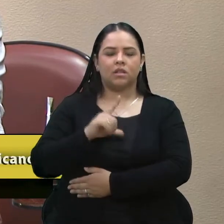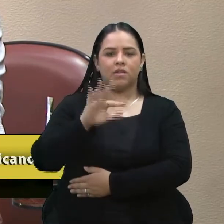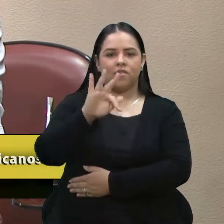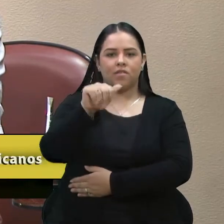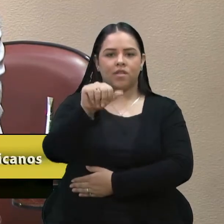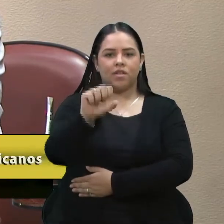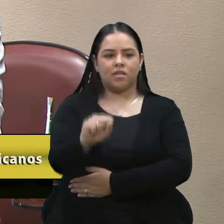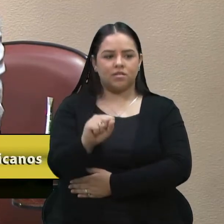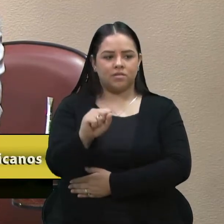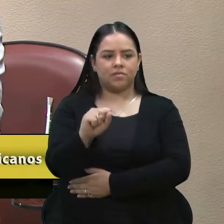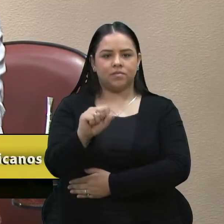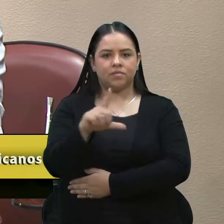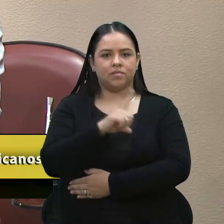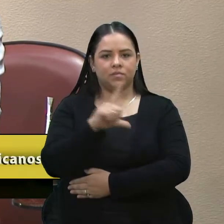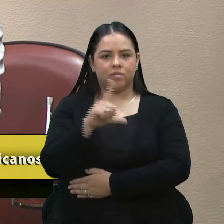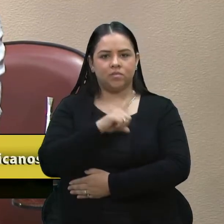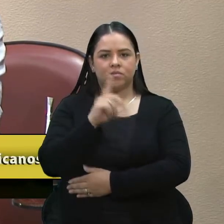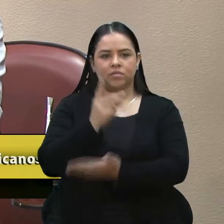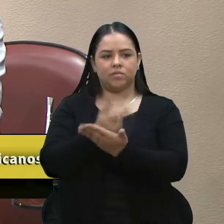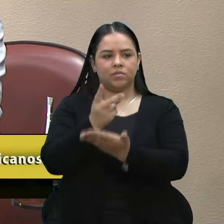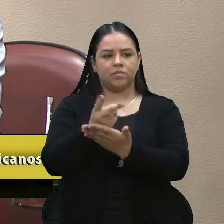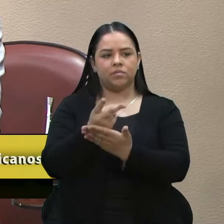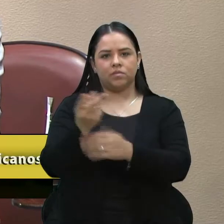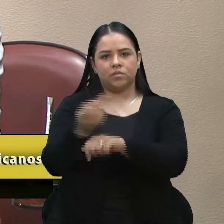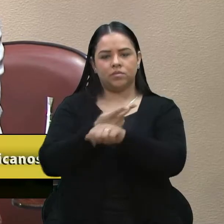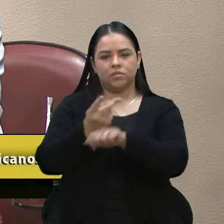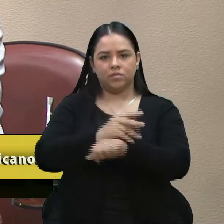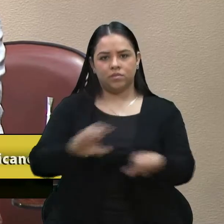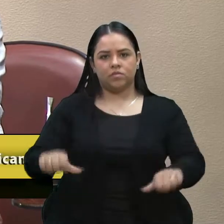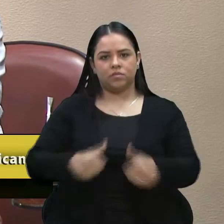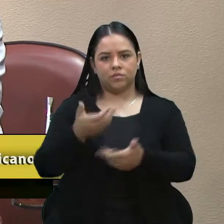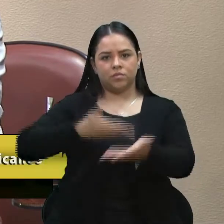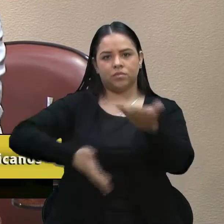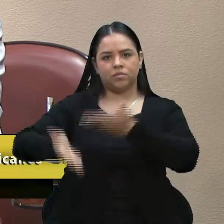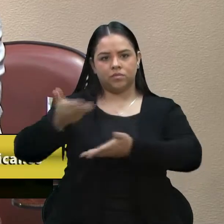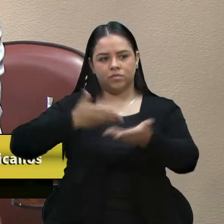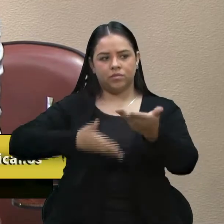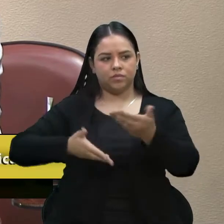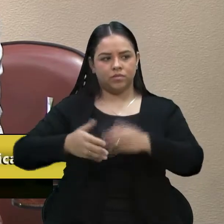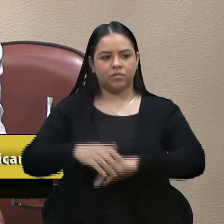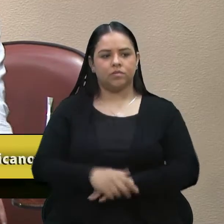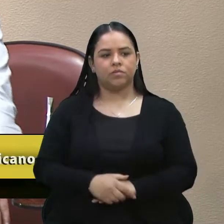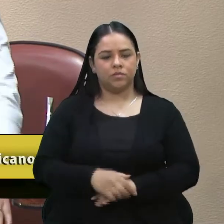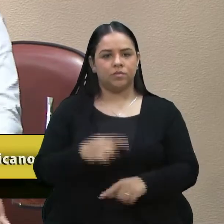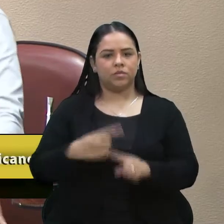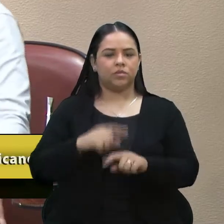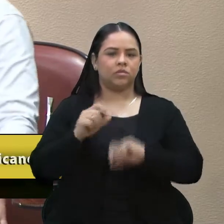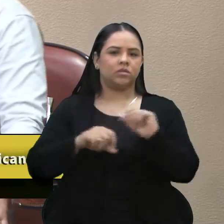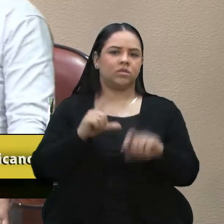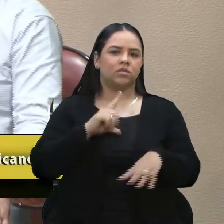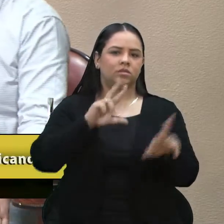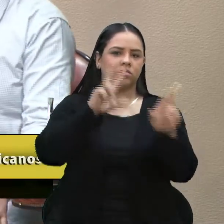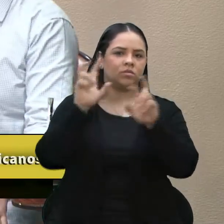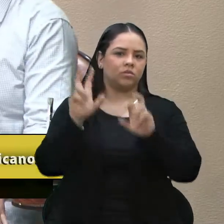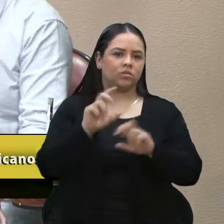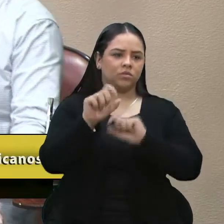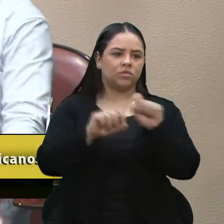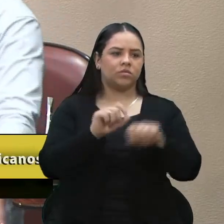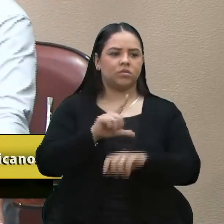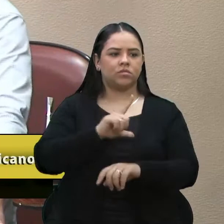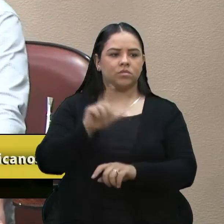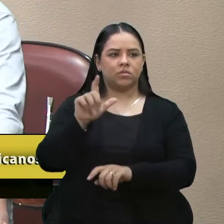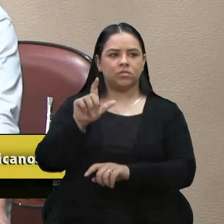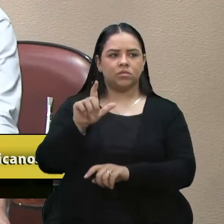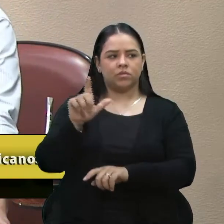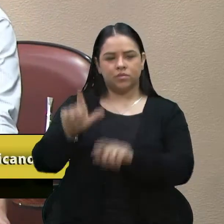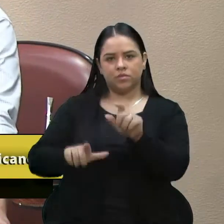buscado fazer o seu melhor no atendimento, principalmente no que diz respeito àquelas pessoas que se encontram em